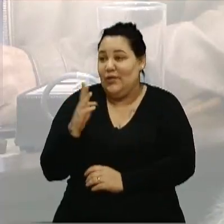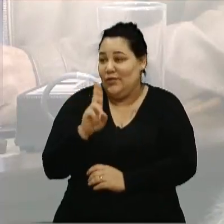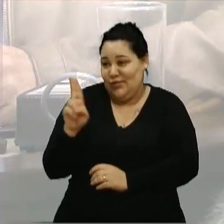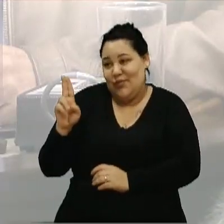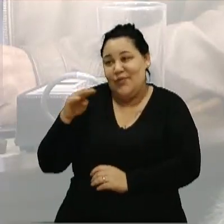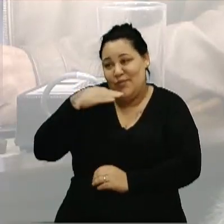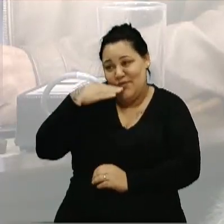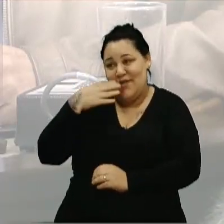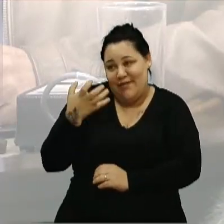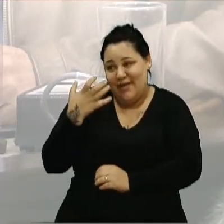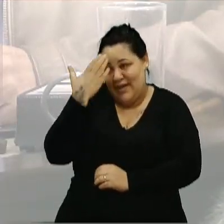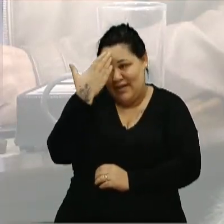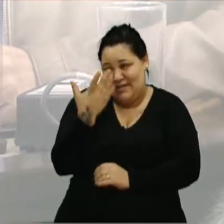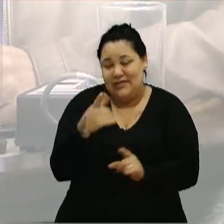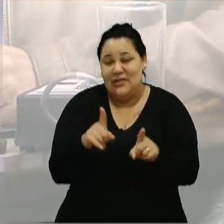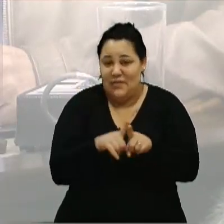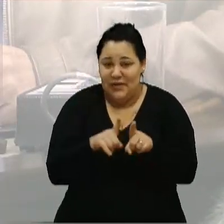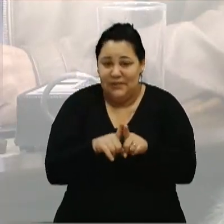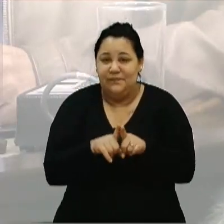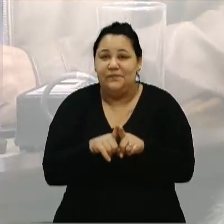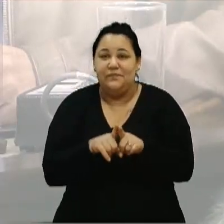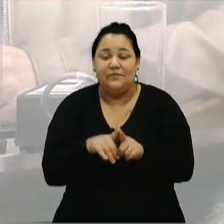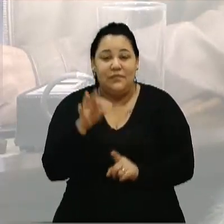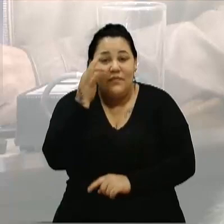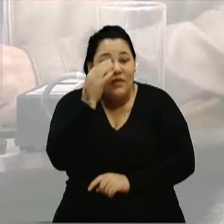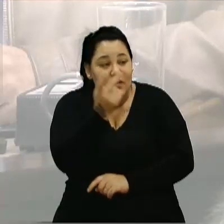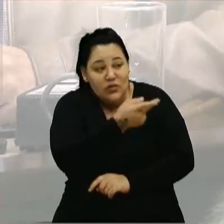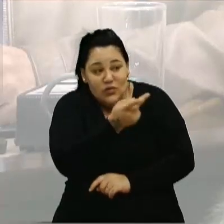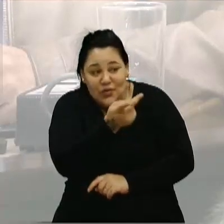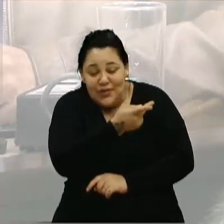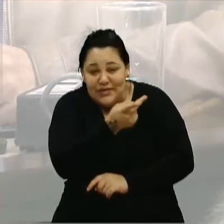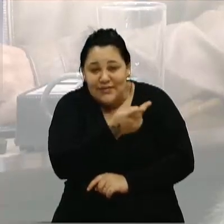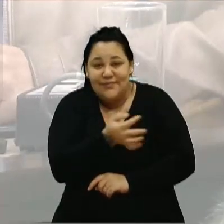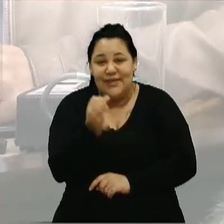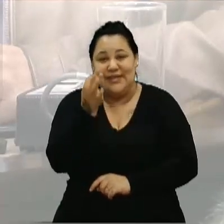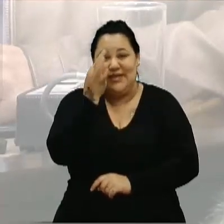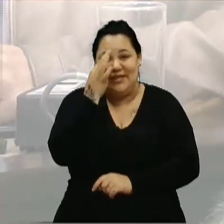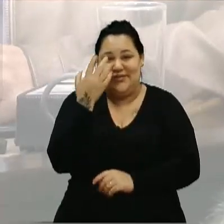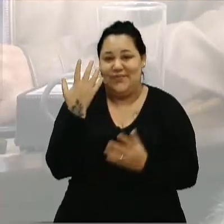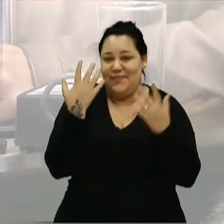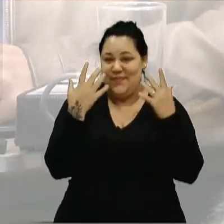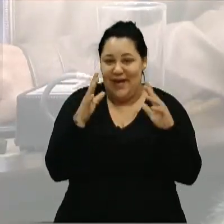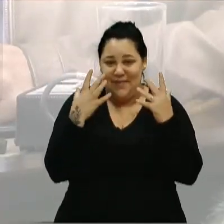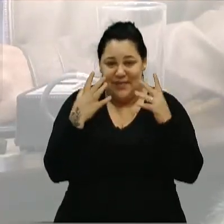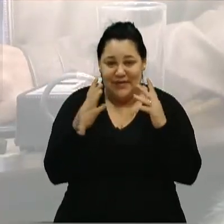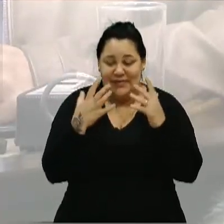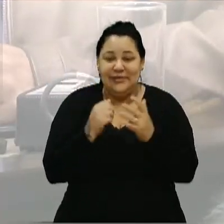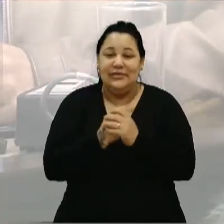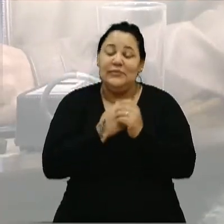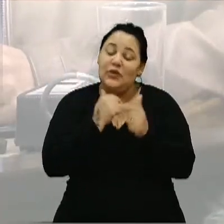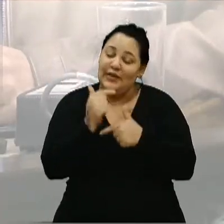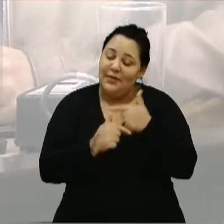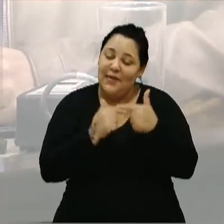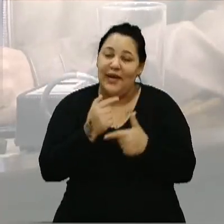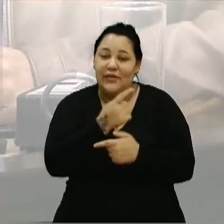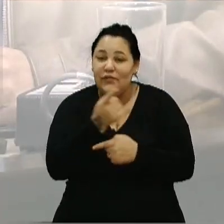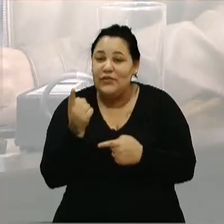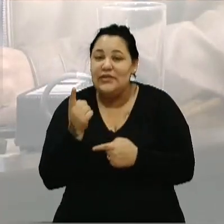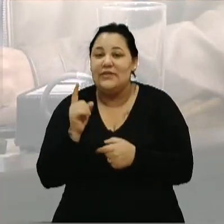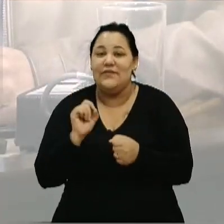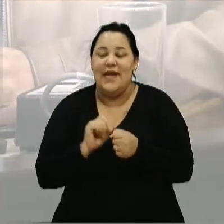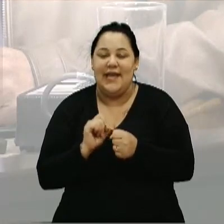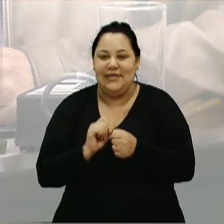também agradecer a presença tanto do Carlos como do Wilson aqui presente. Parabéns pelo trabalho que vocês têm